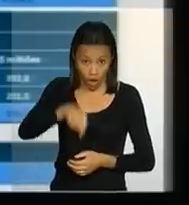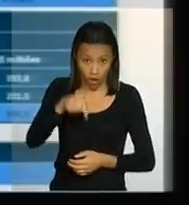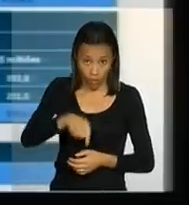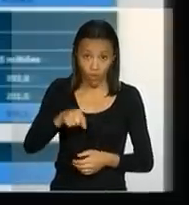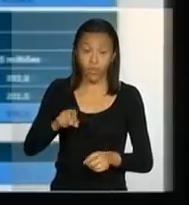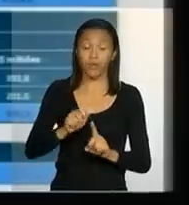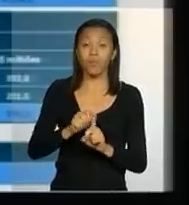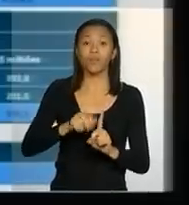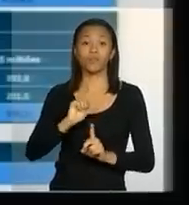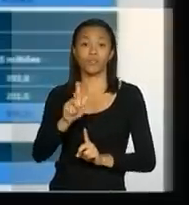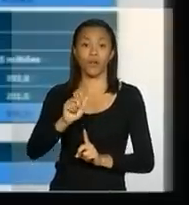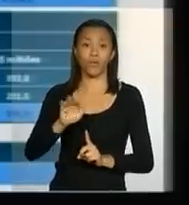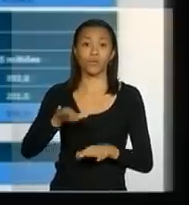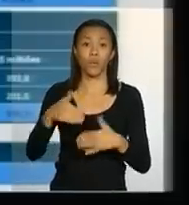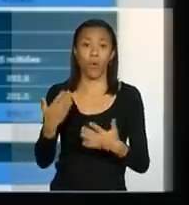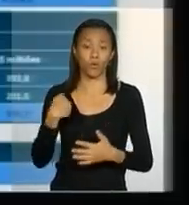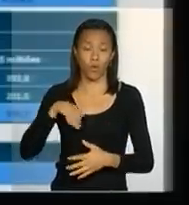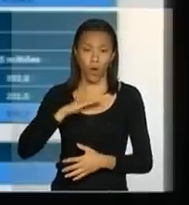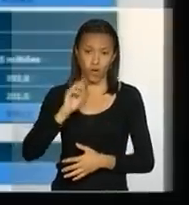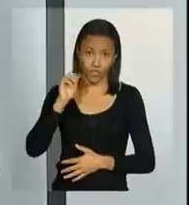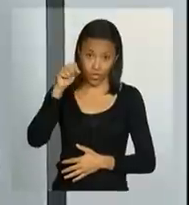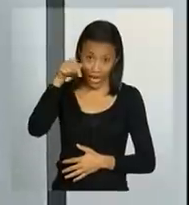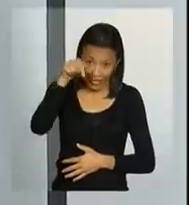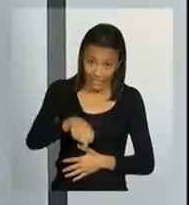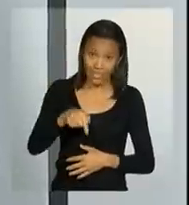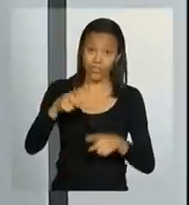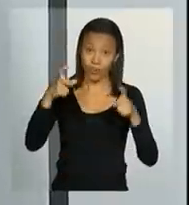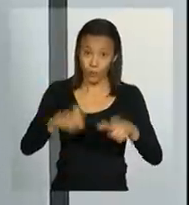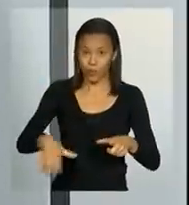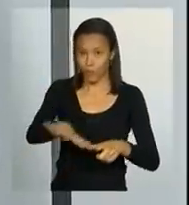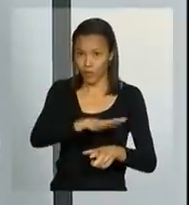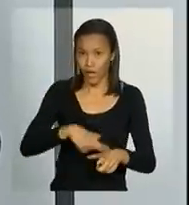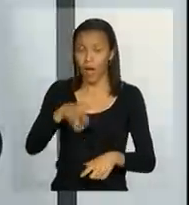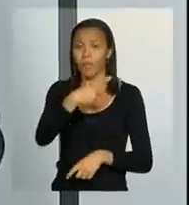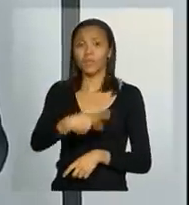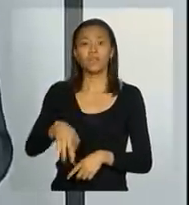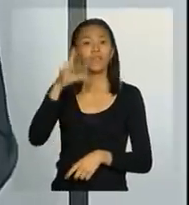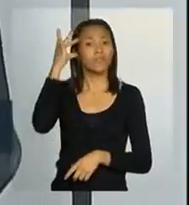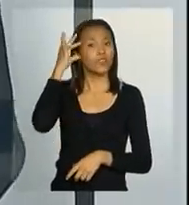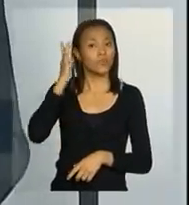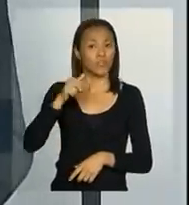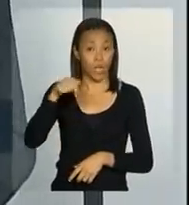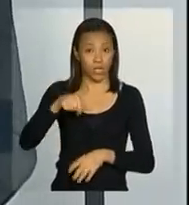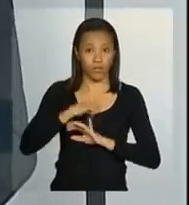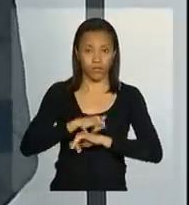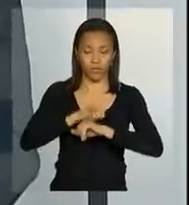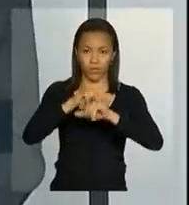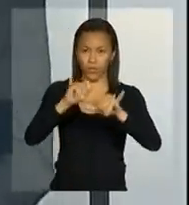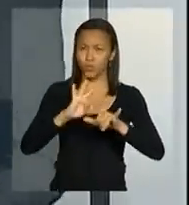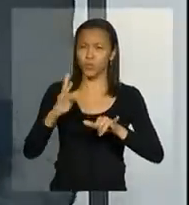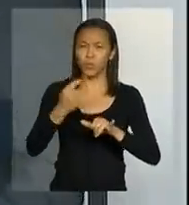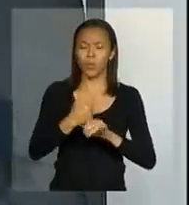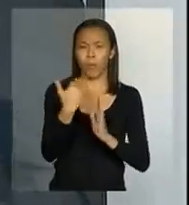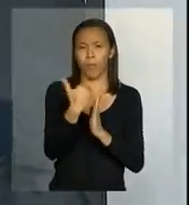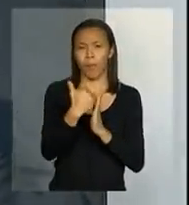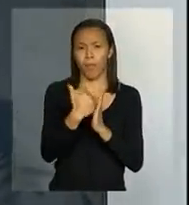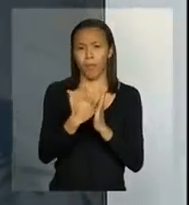agosto, quando estivemos aqui nesse mesmo local, a presidenta Dilma anunciando todo o plano